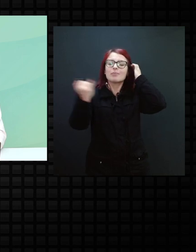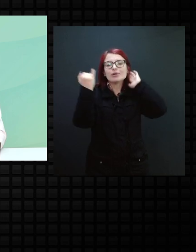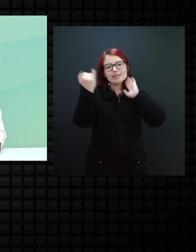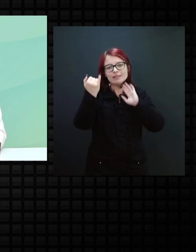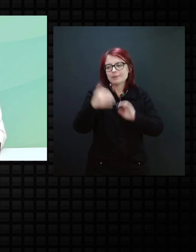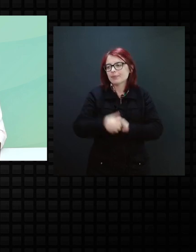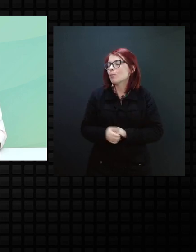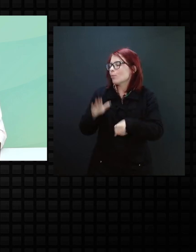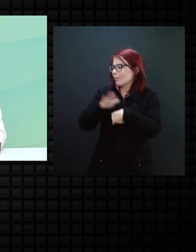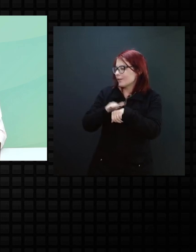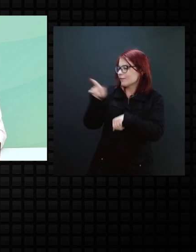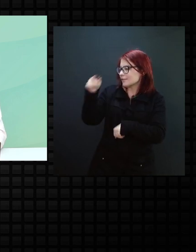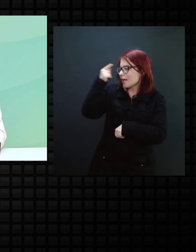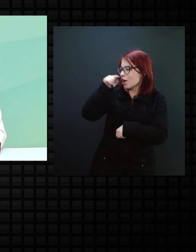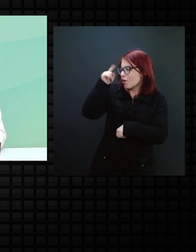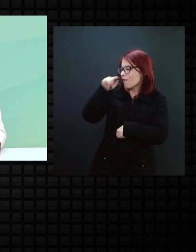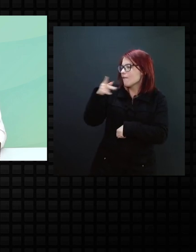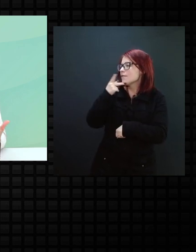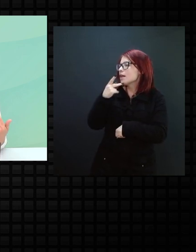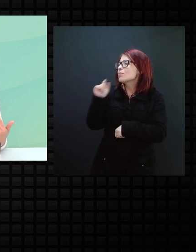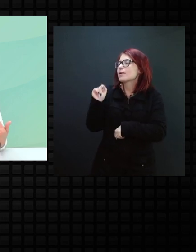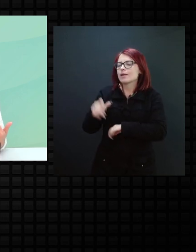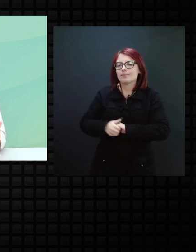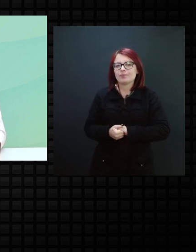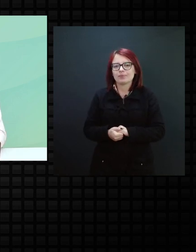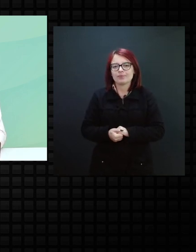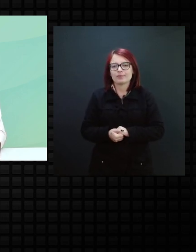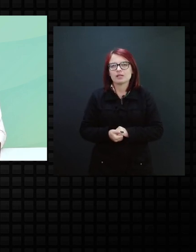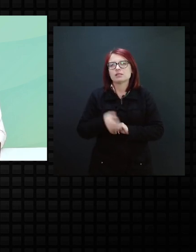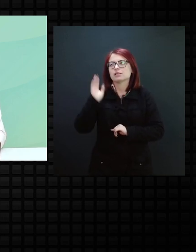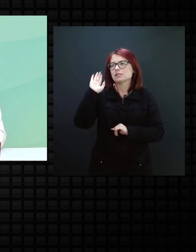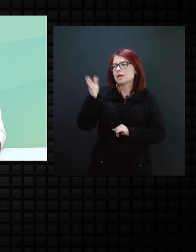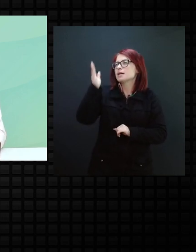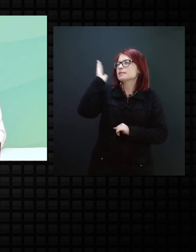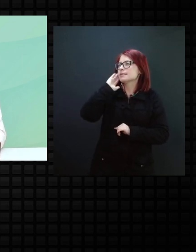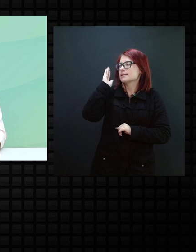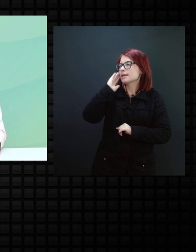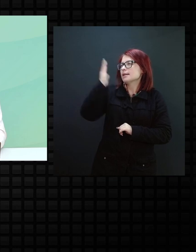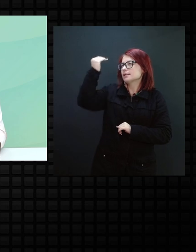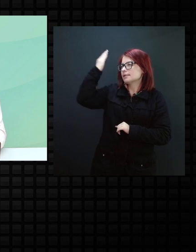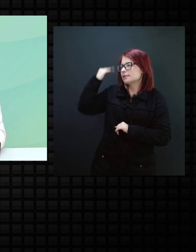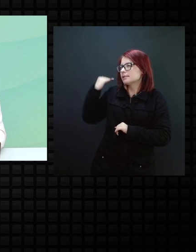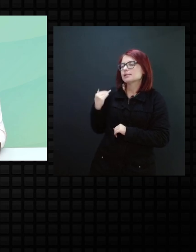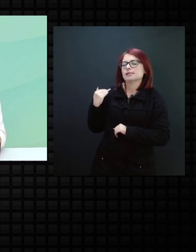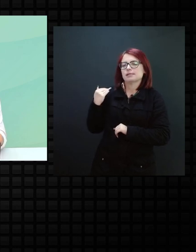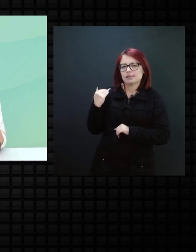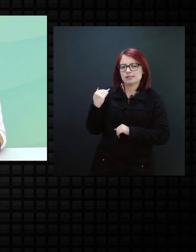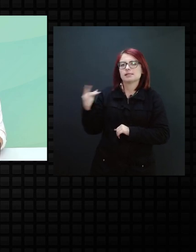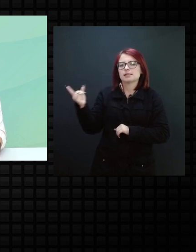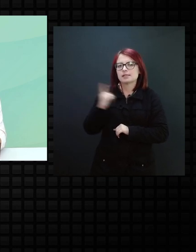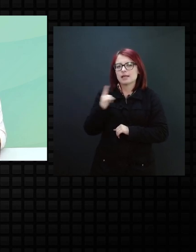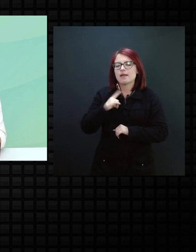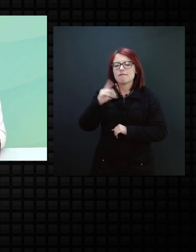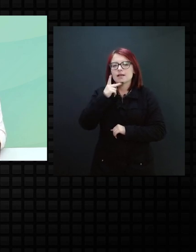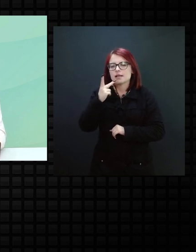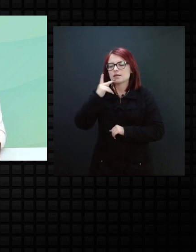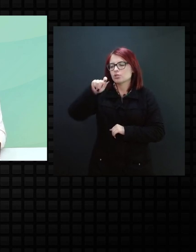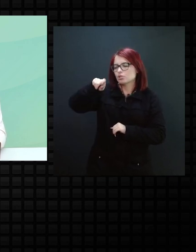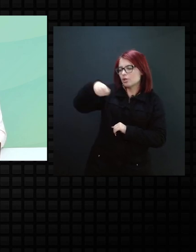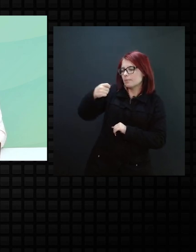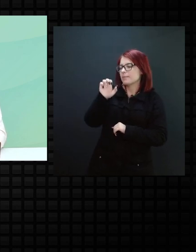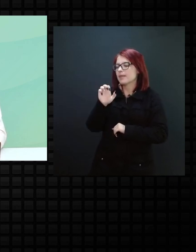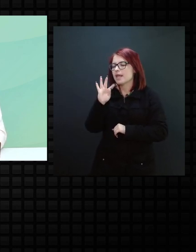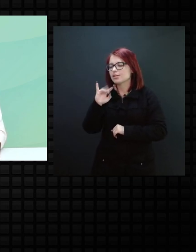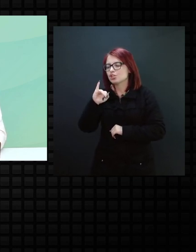você fala, né, eu sei que lá em webinários anteriores você falou das etiologias, né, que